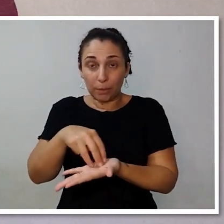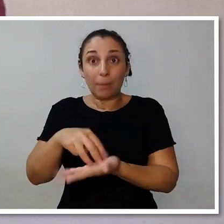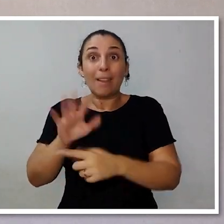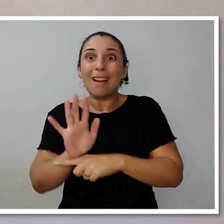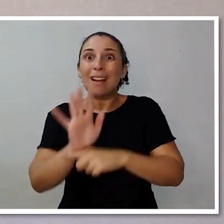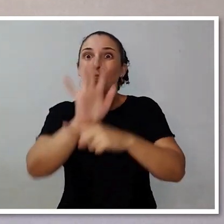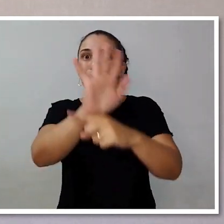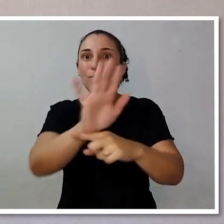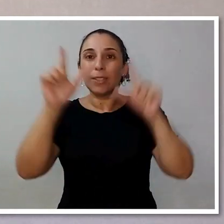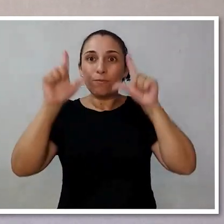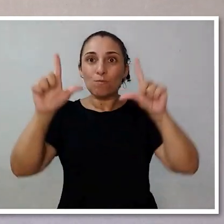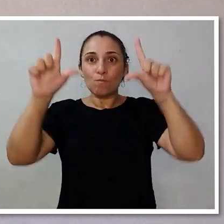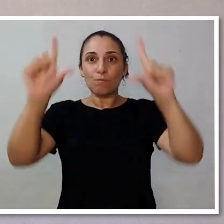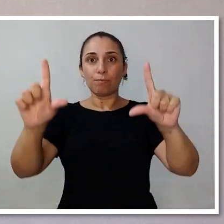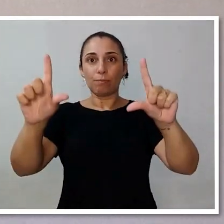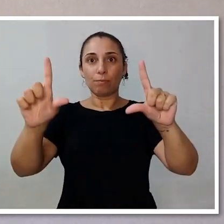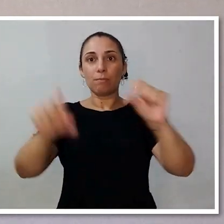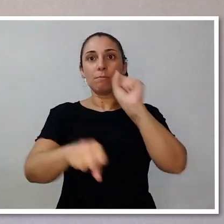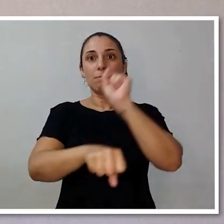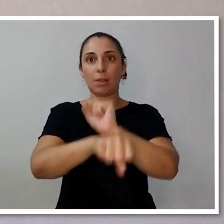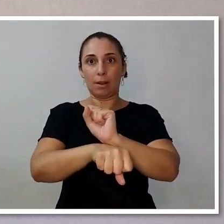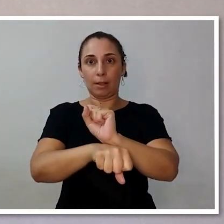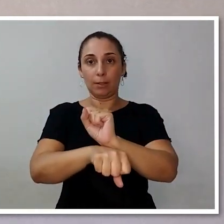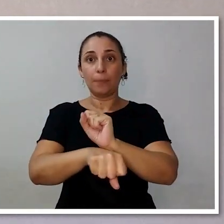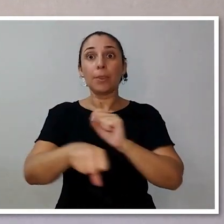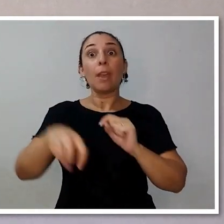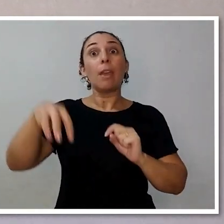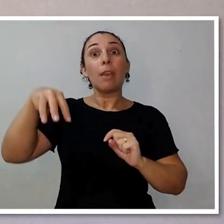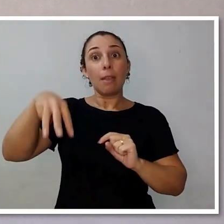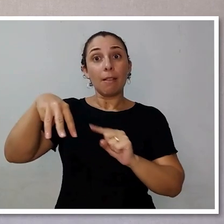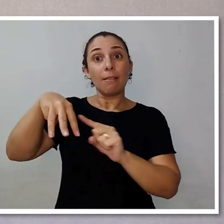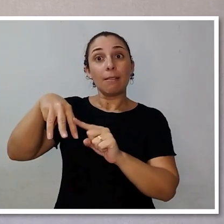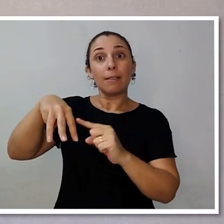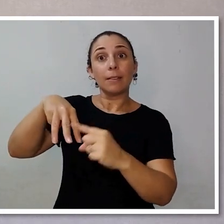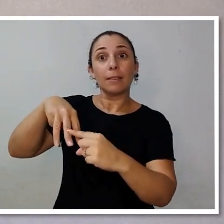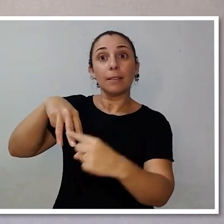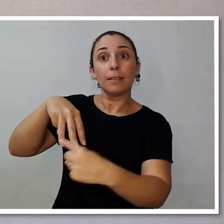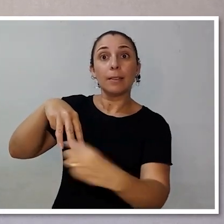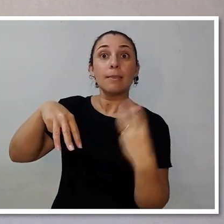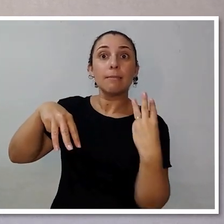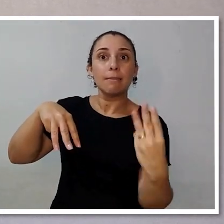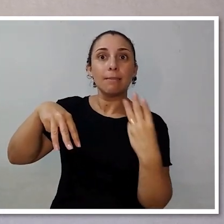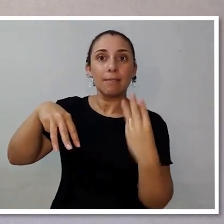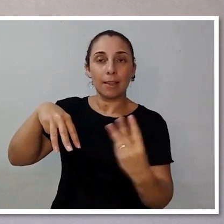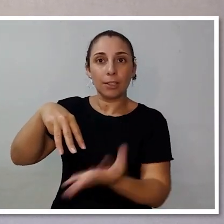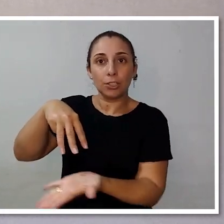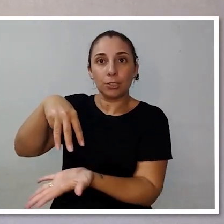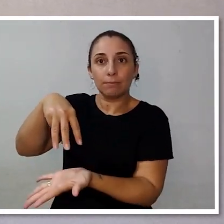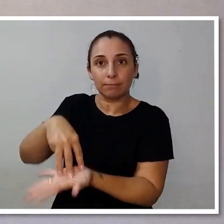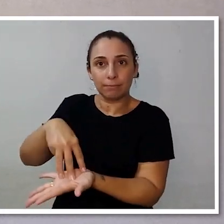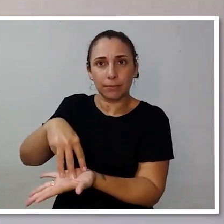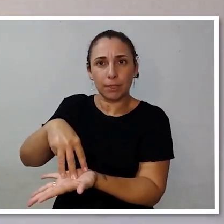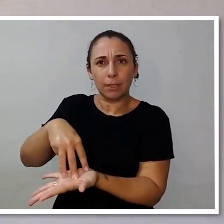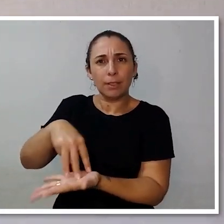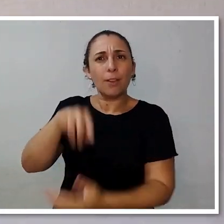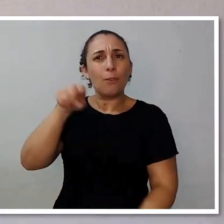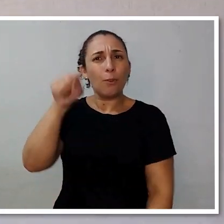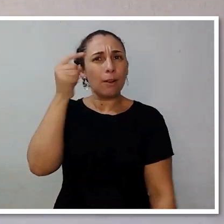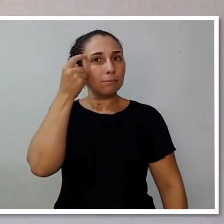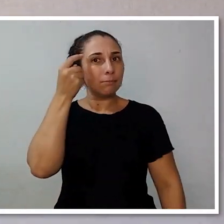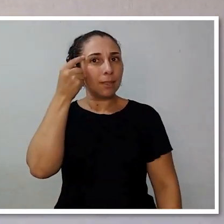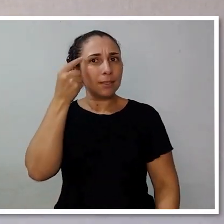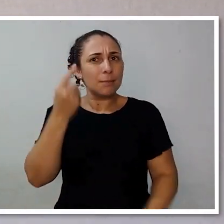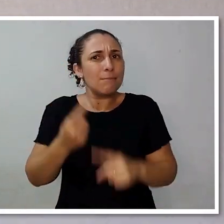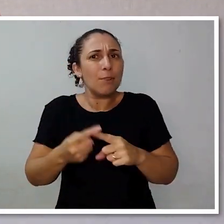conhecido deles é o tripé. Um equipamento que, como o próprio nome diz, ele tem três pernas, ele tem três pontos de apoio. Agora,